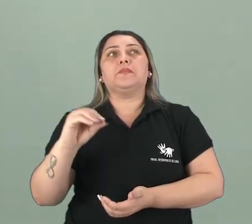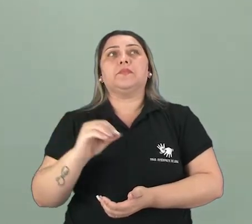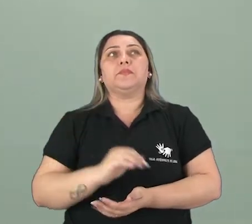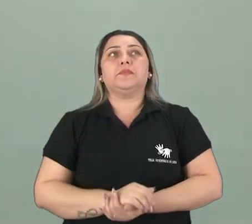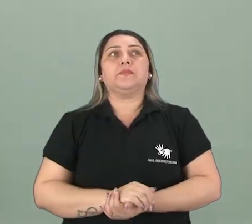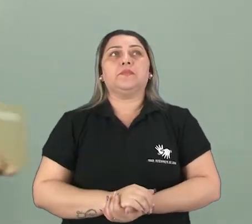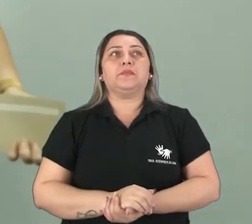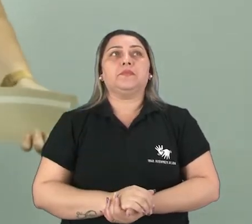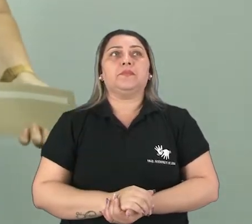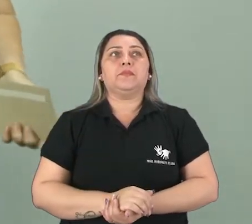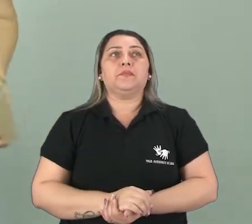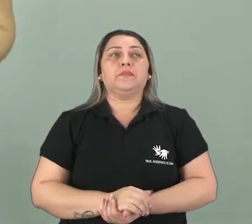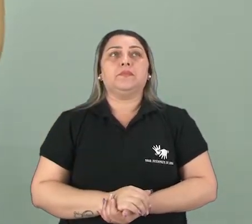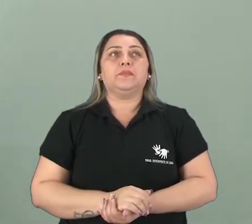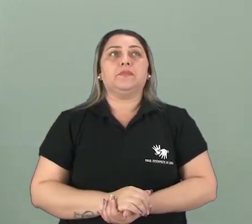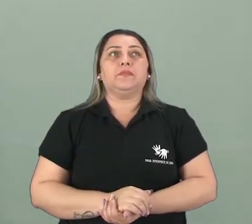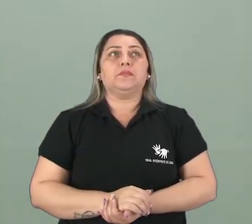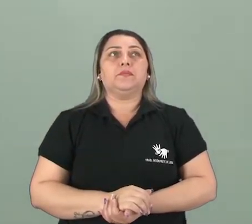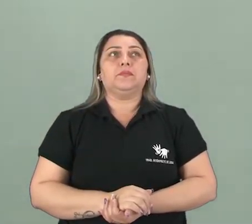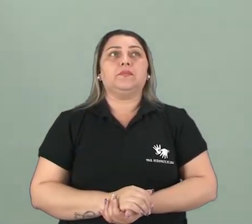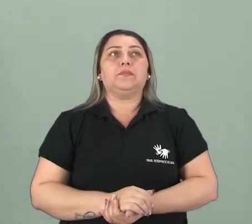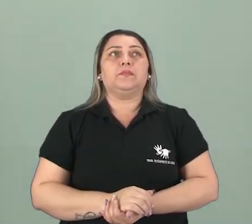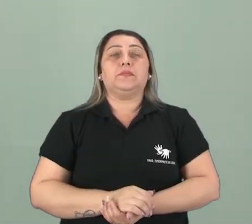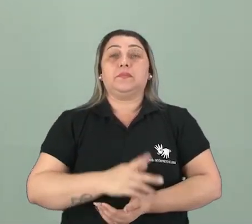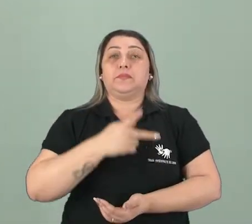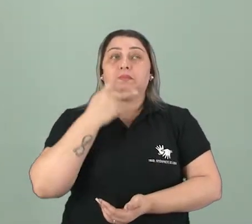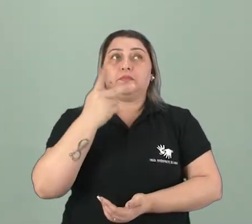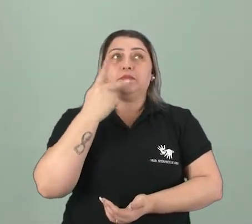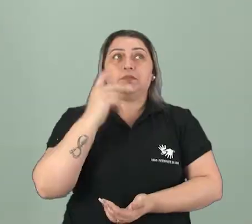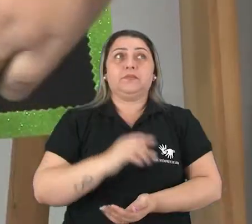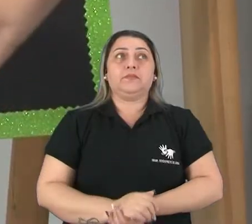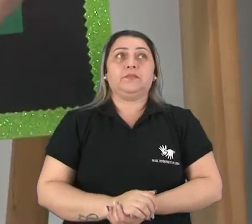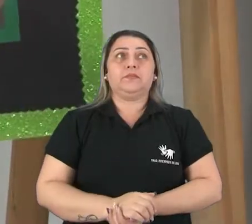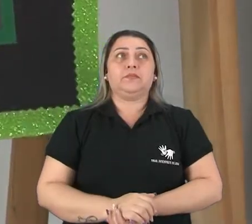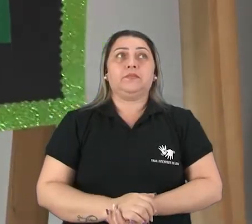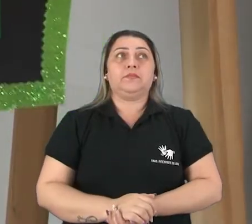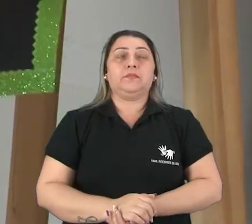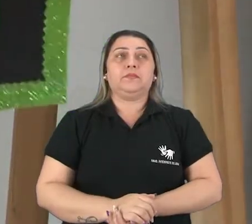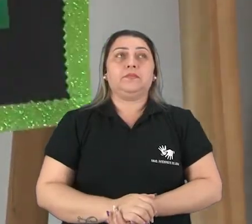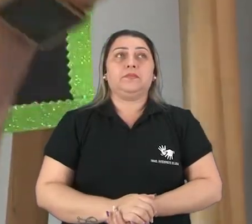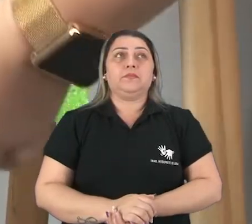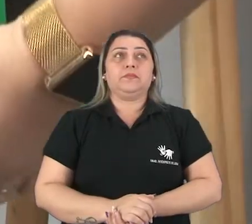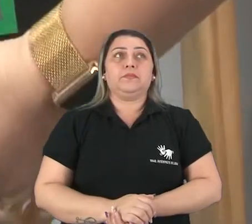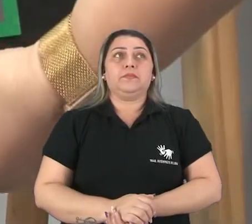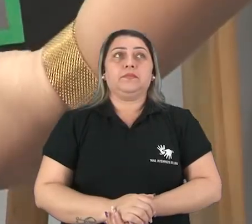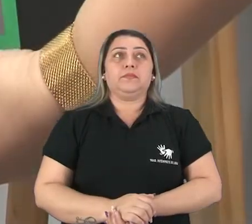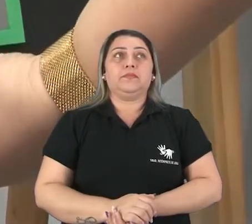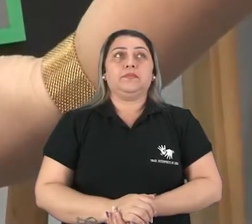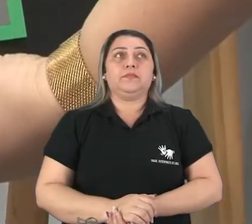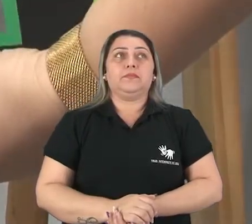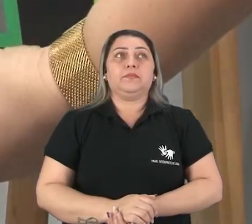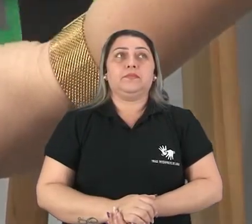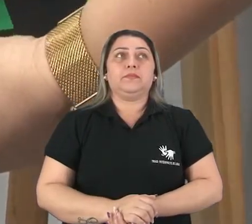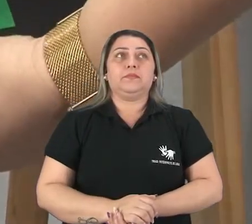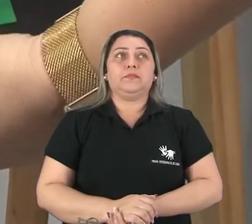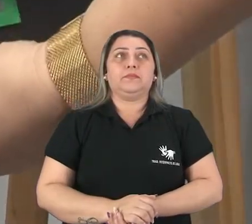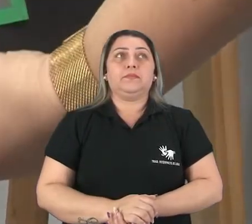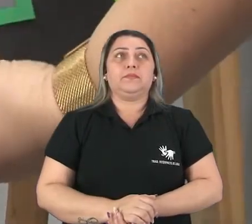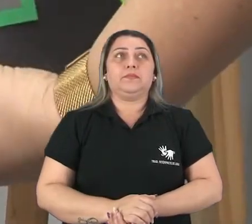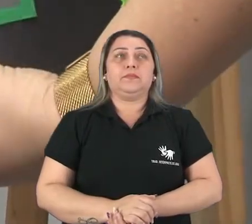direitinho. Muito bem. Acertou quem falou, ó. A lixeira... Aqui,